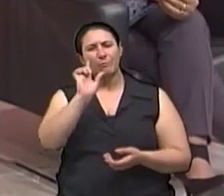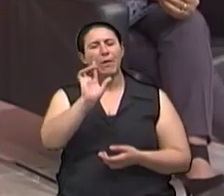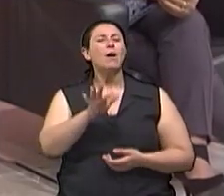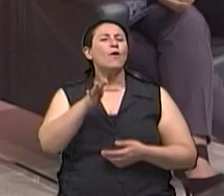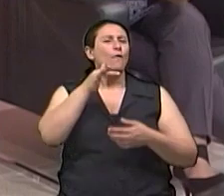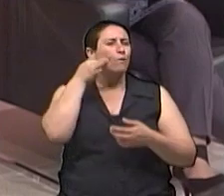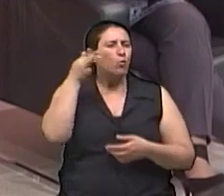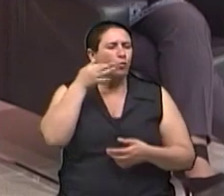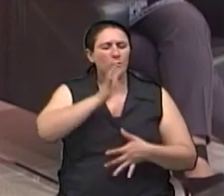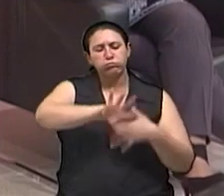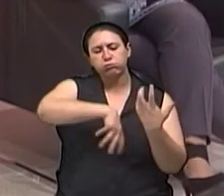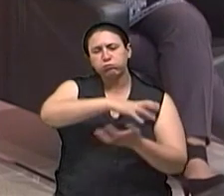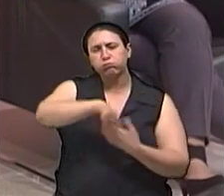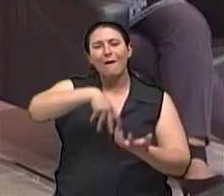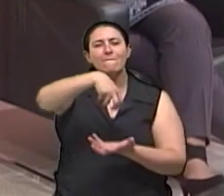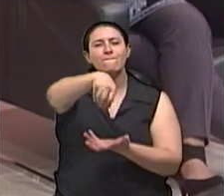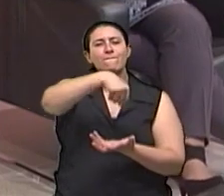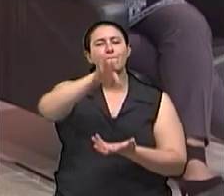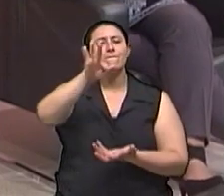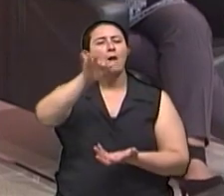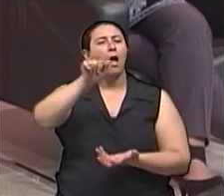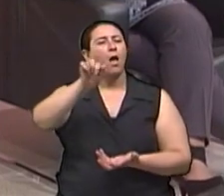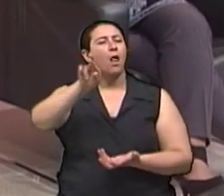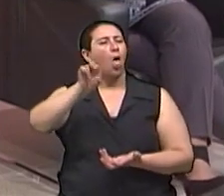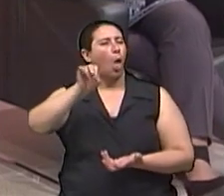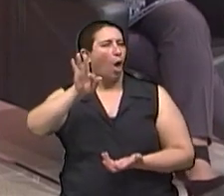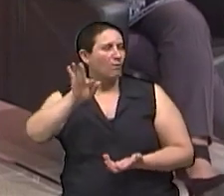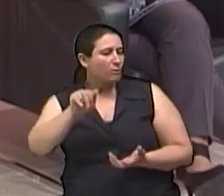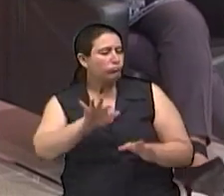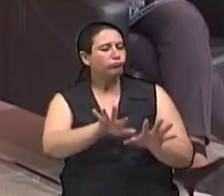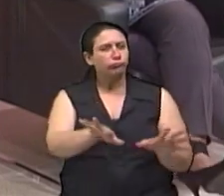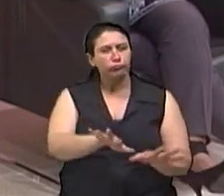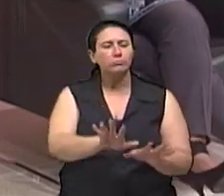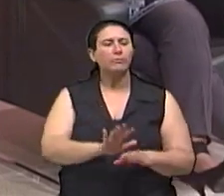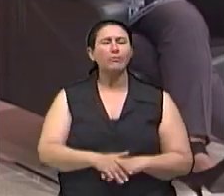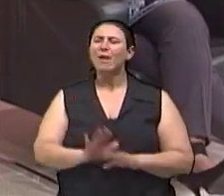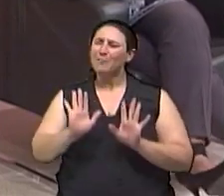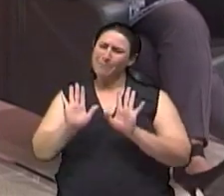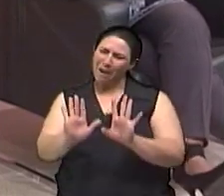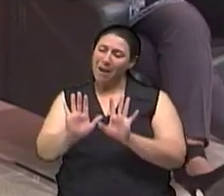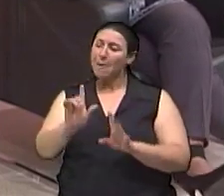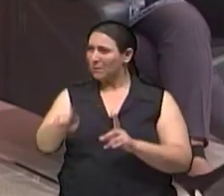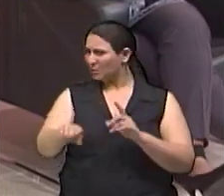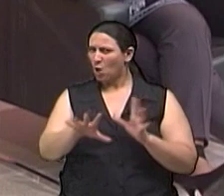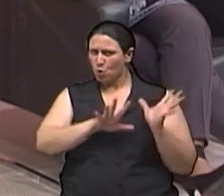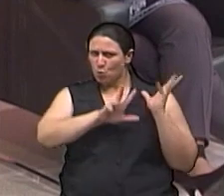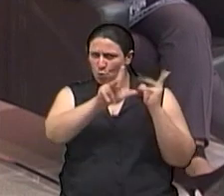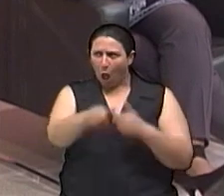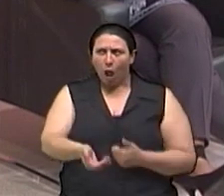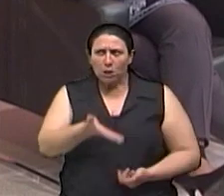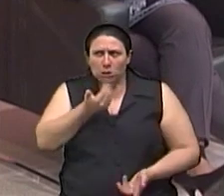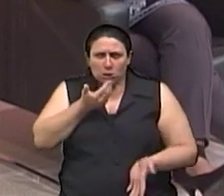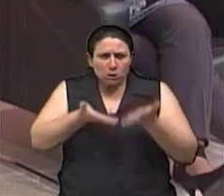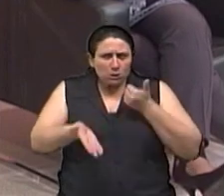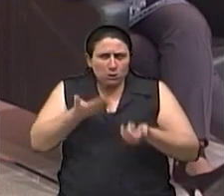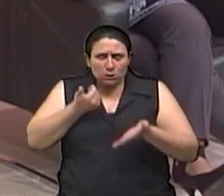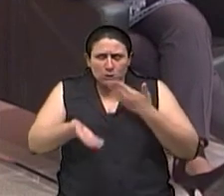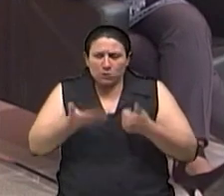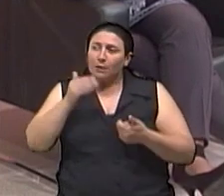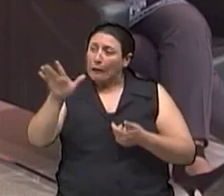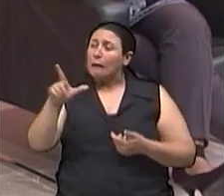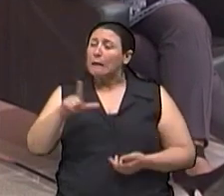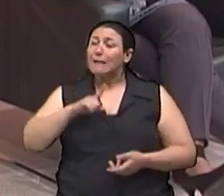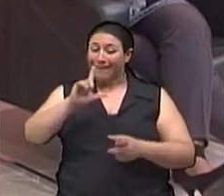frutas, né? Legumes E eu ainda quero pegar o seguinte, Soraya Depois de toda essa comilança de salgados Ainda tem a mesa de